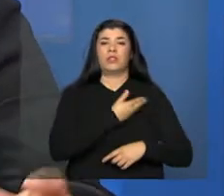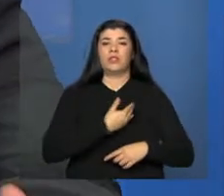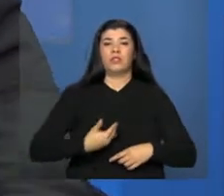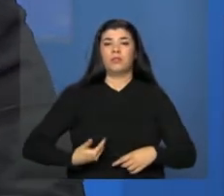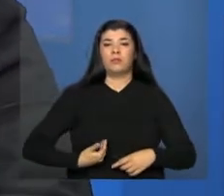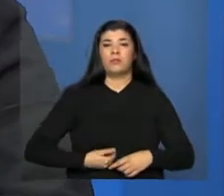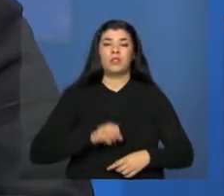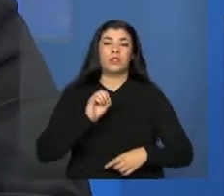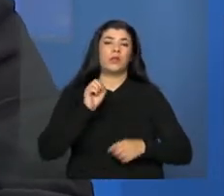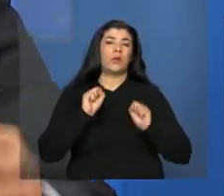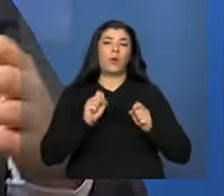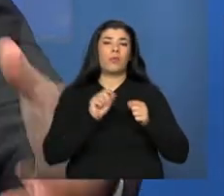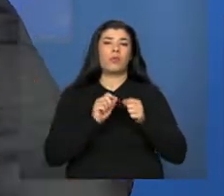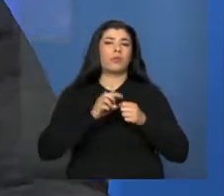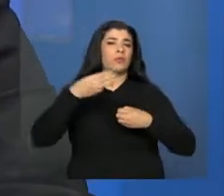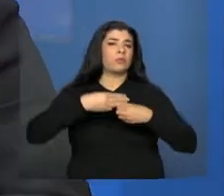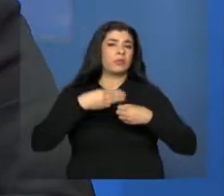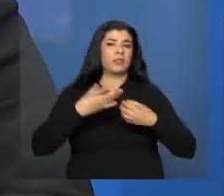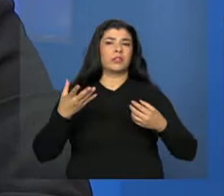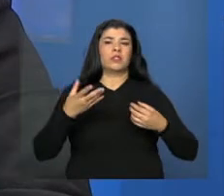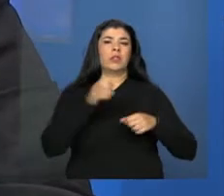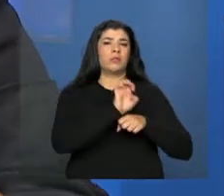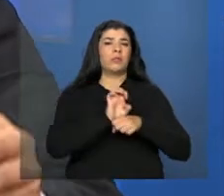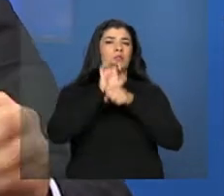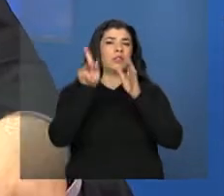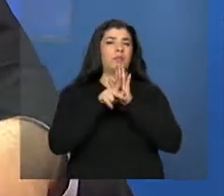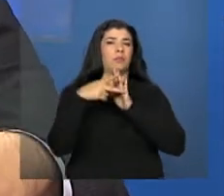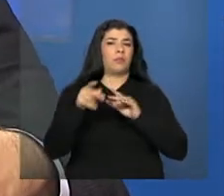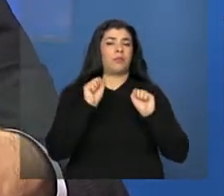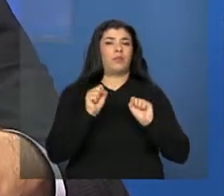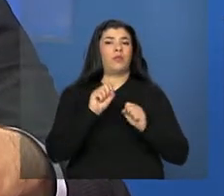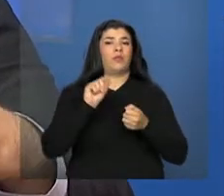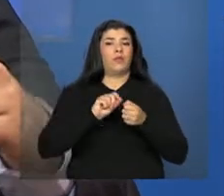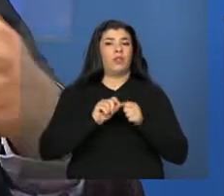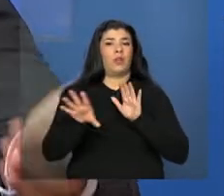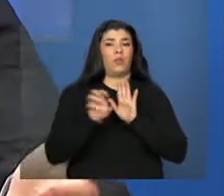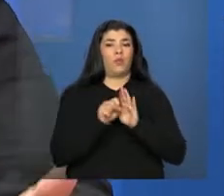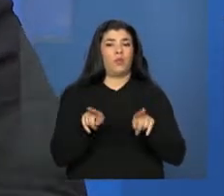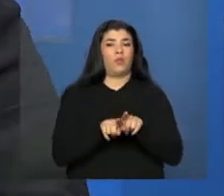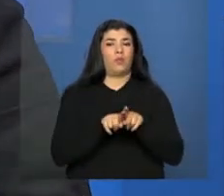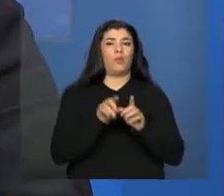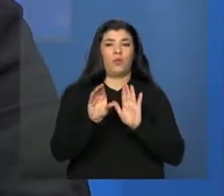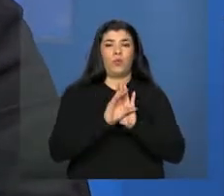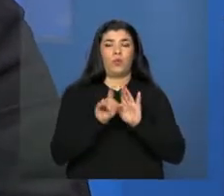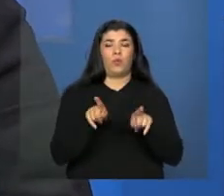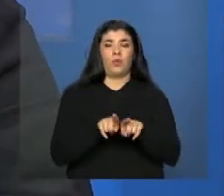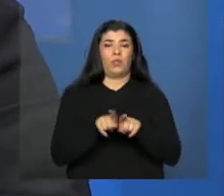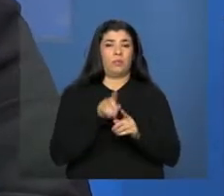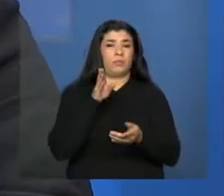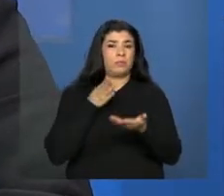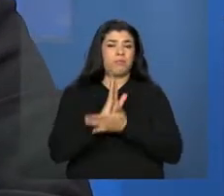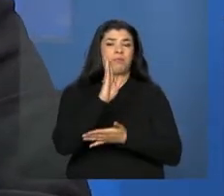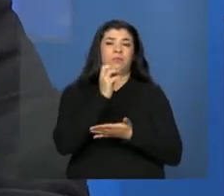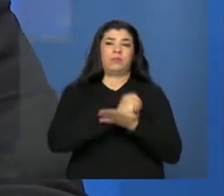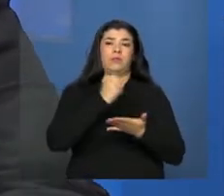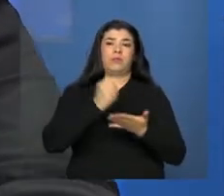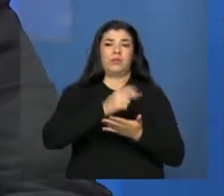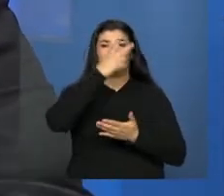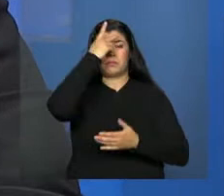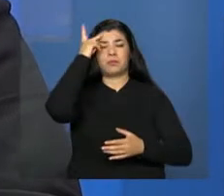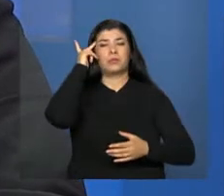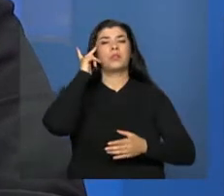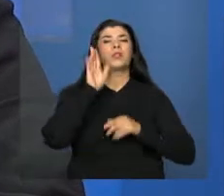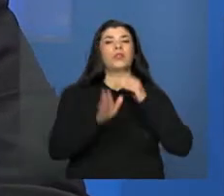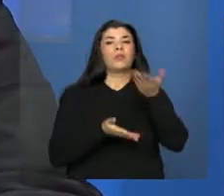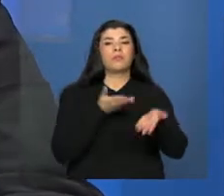o Estado, realizar o concurso público, contratar essas pessoas, para ter mais condições de ofertar um serviço de qualidade para a população. Um ponto